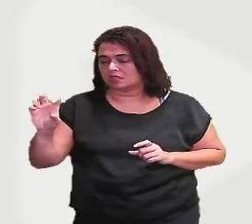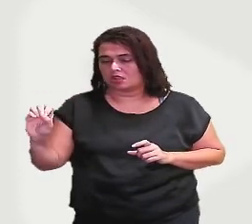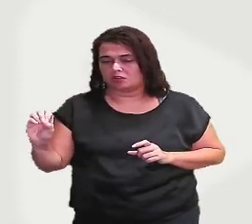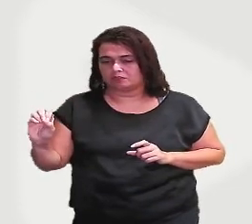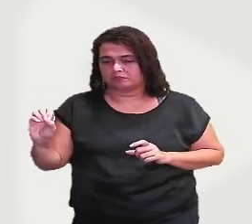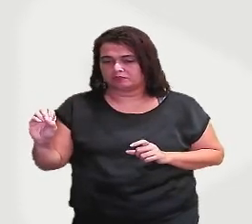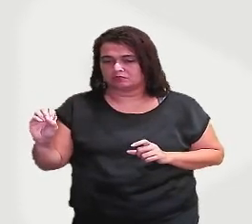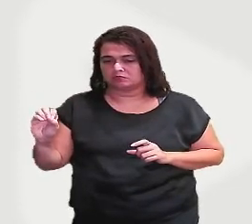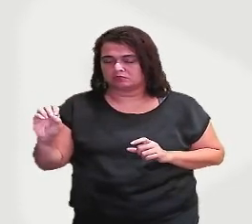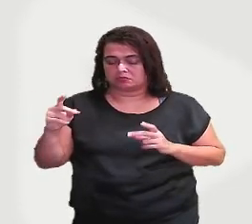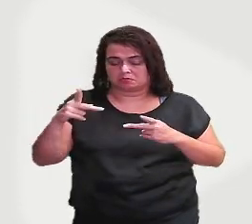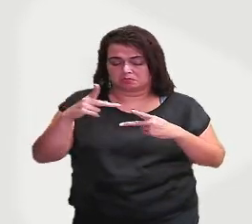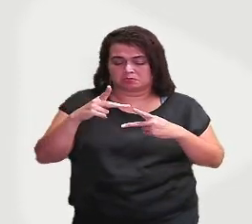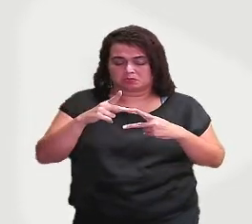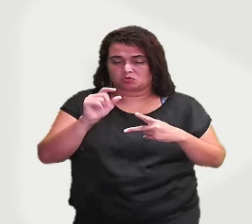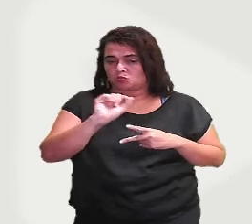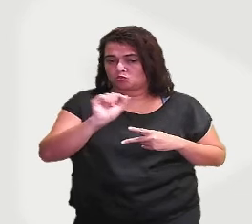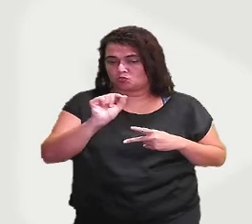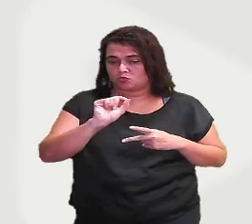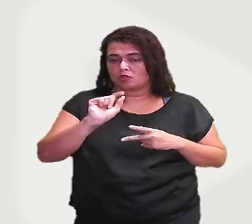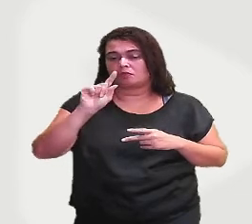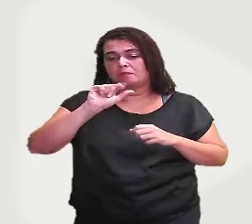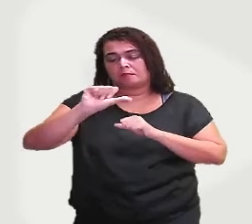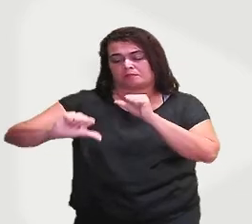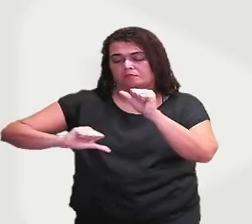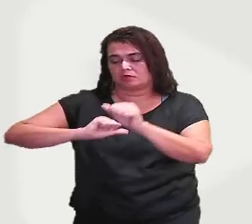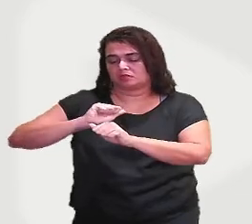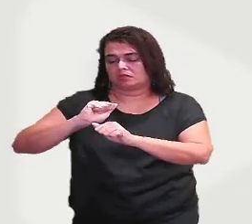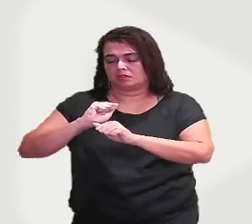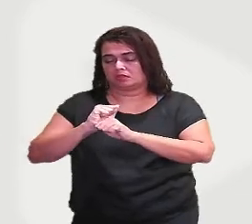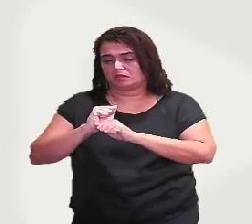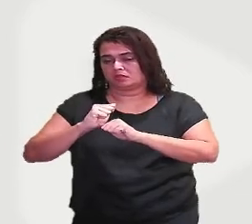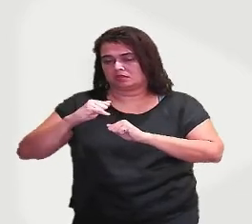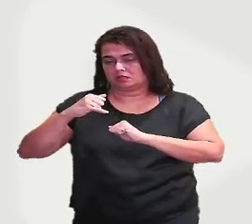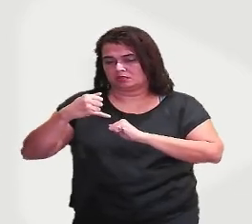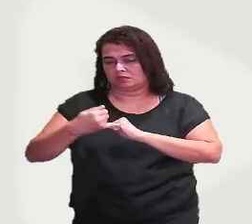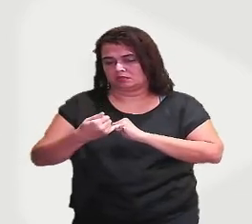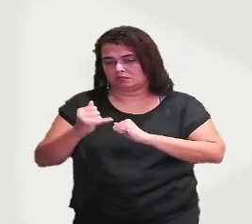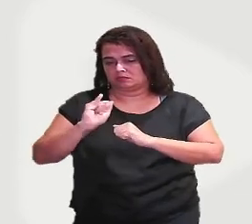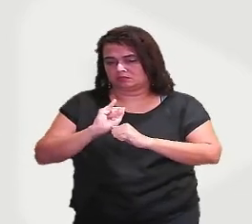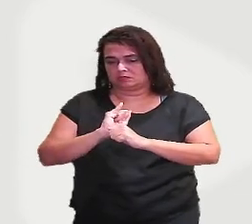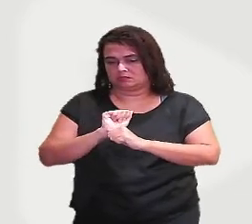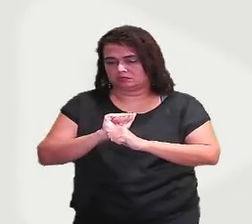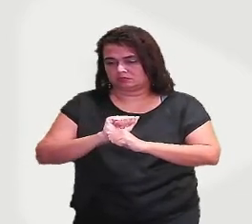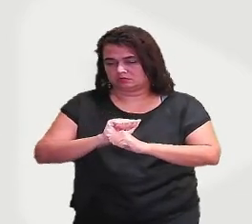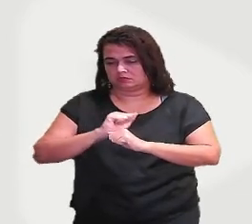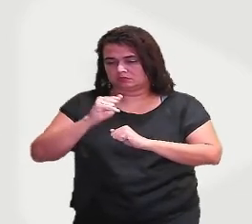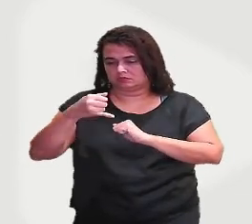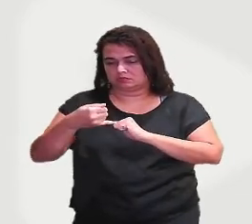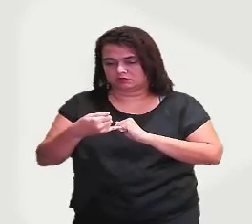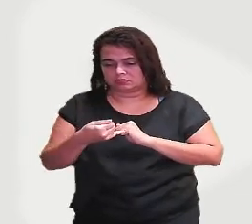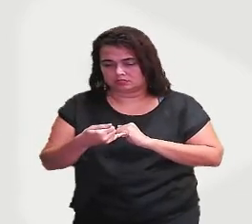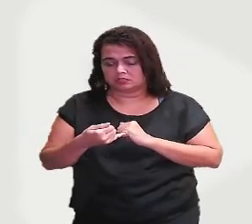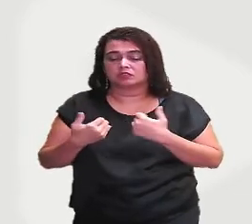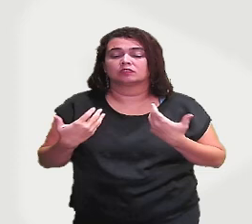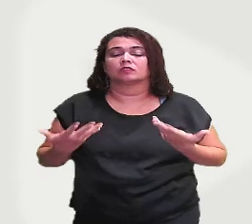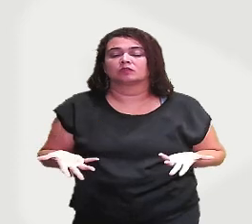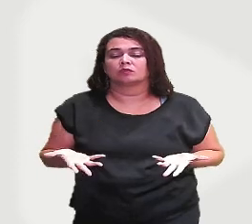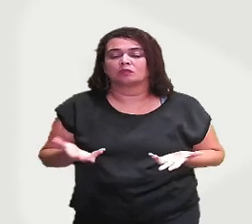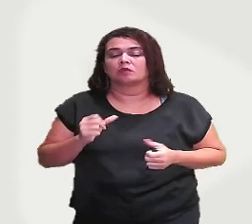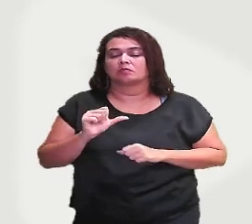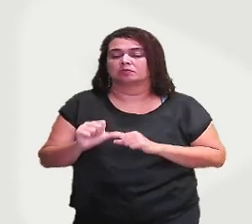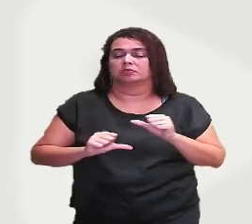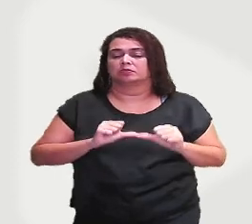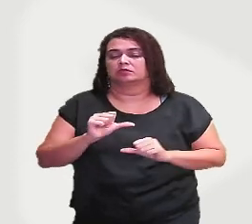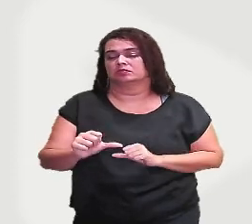contexto, a palavra pode ter a sua classe modificada aí. Então, o salvo pode